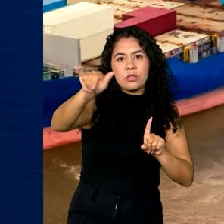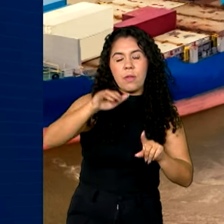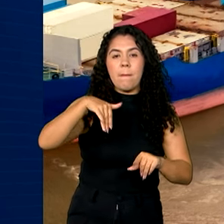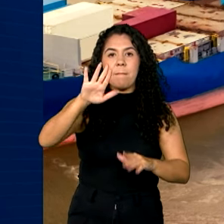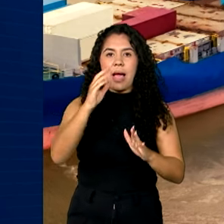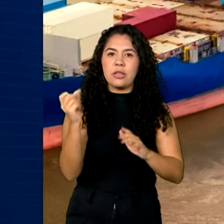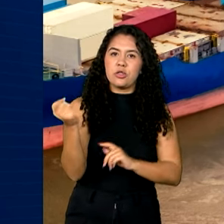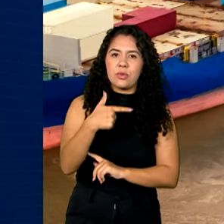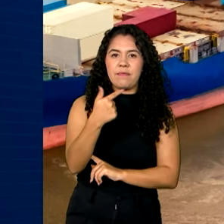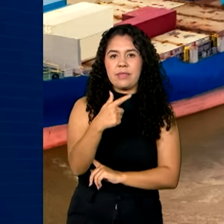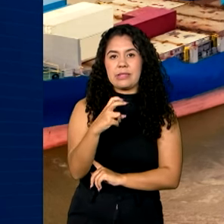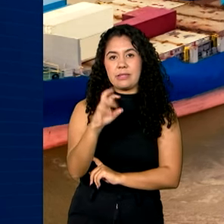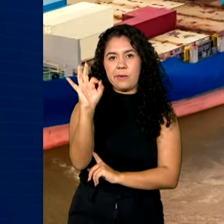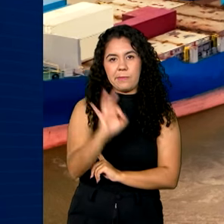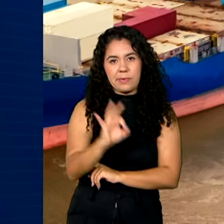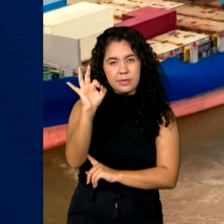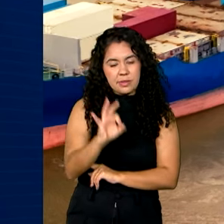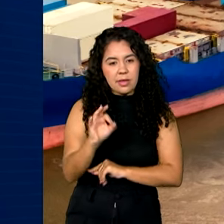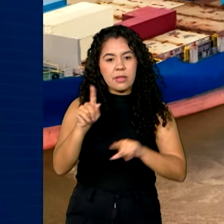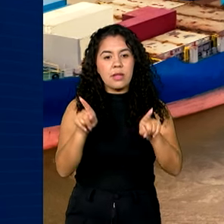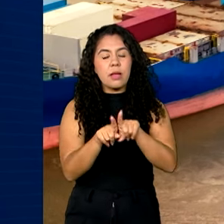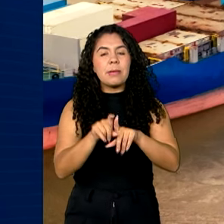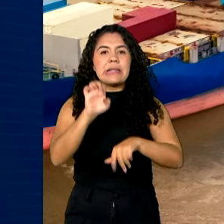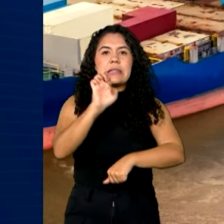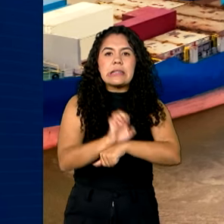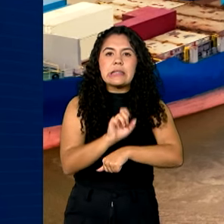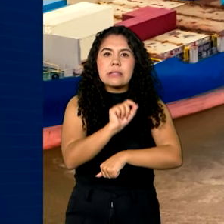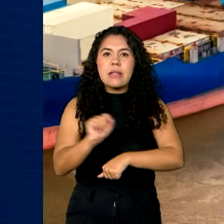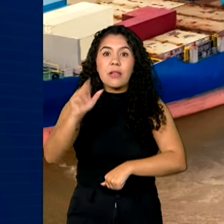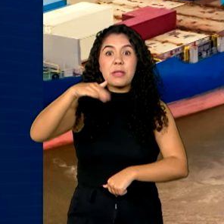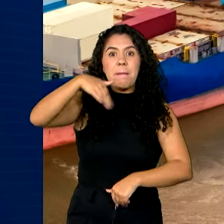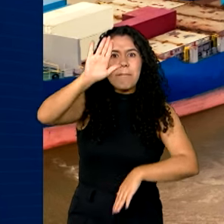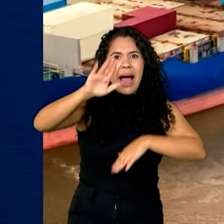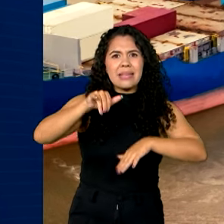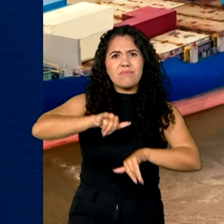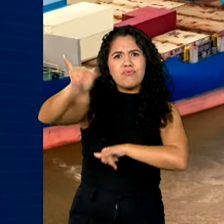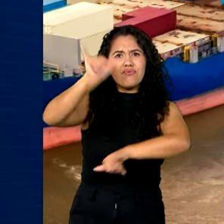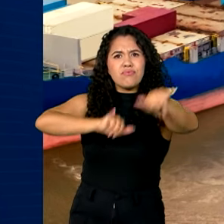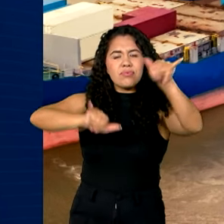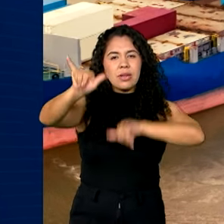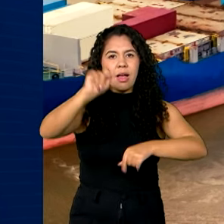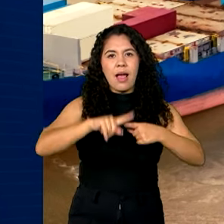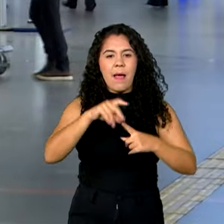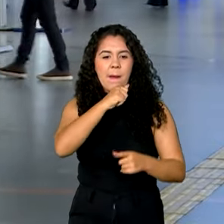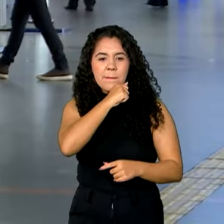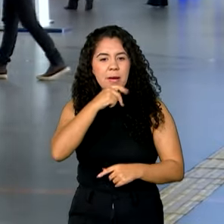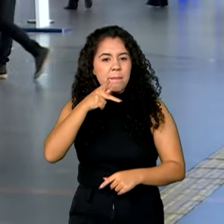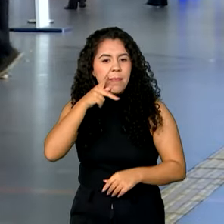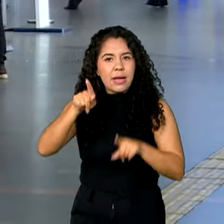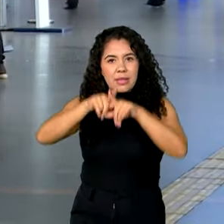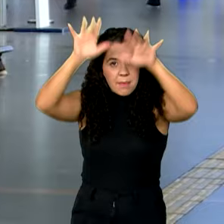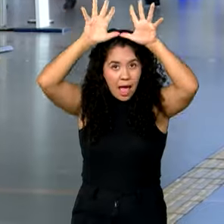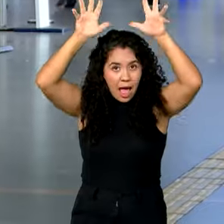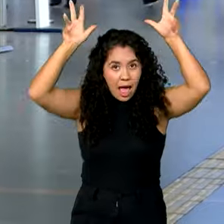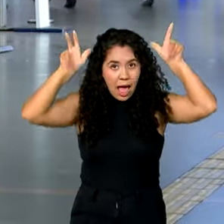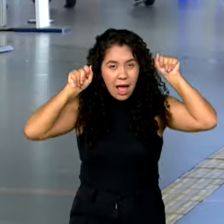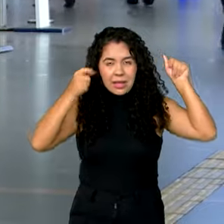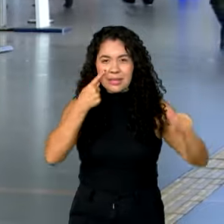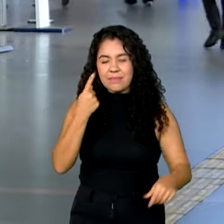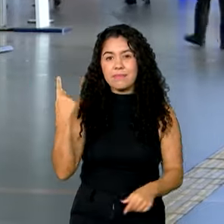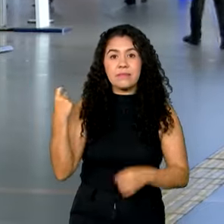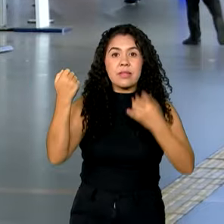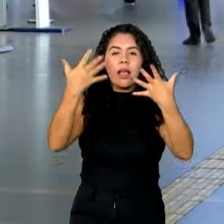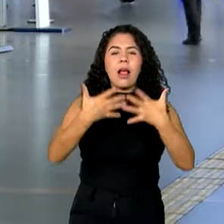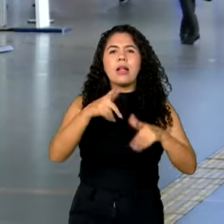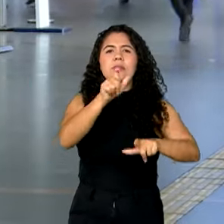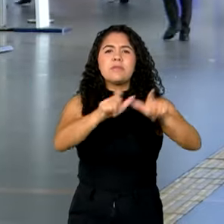25%. Já os estados com o menor número de viajantes foram a Mapá e a Acre. Entre as pessoas que viajaram